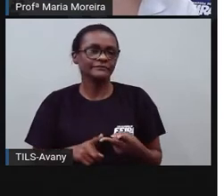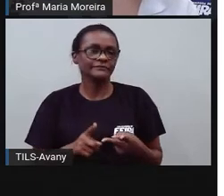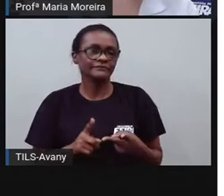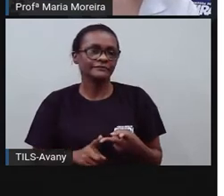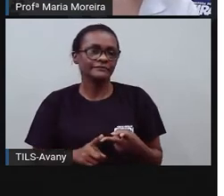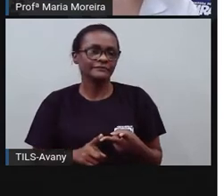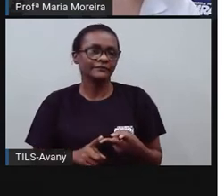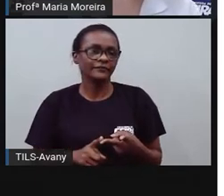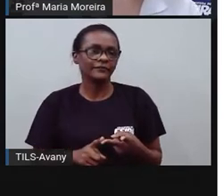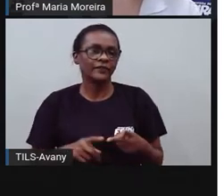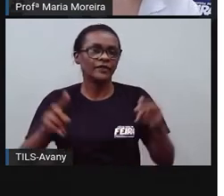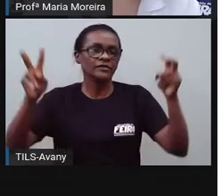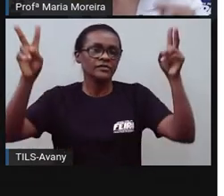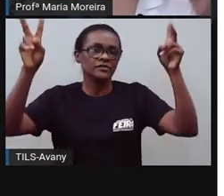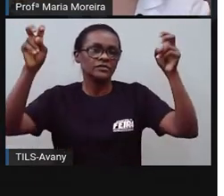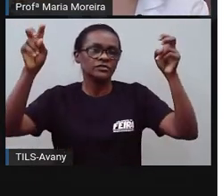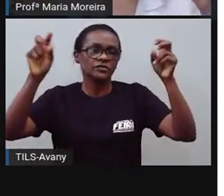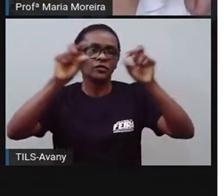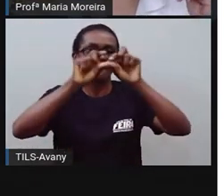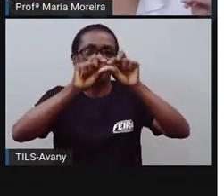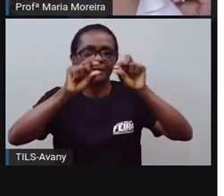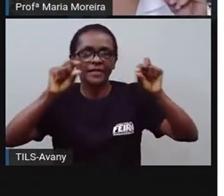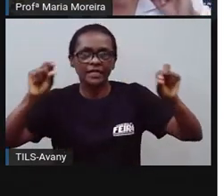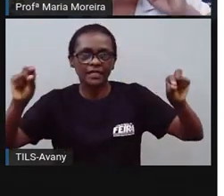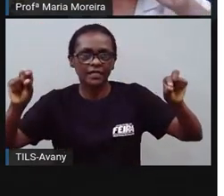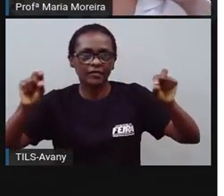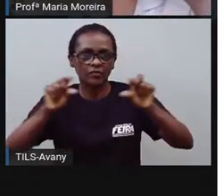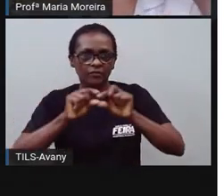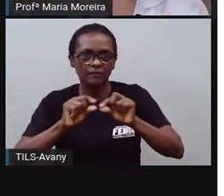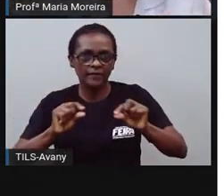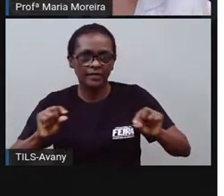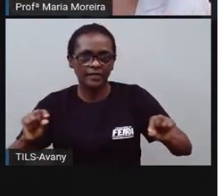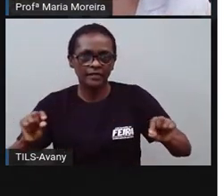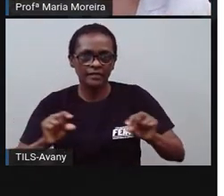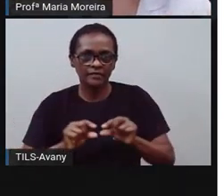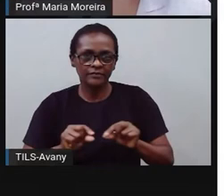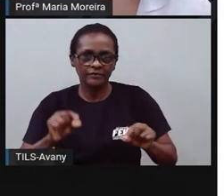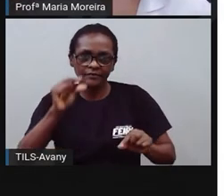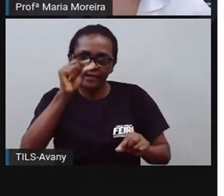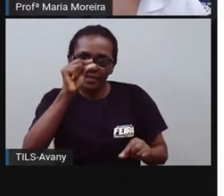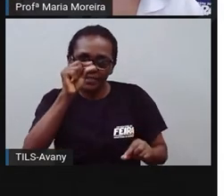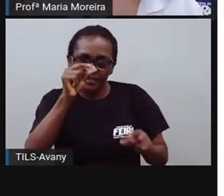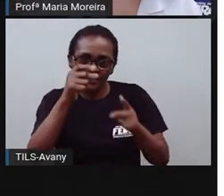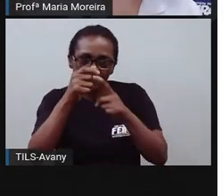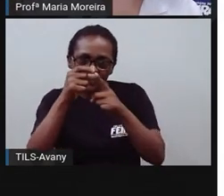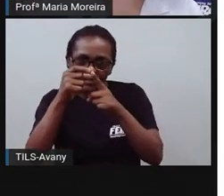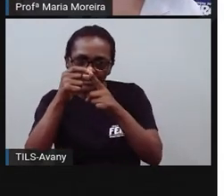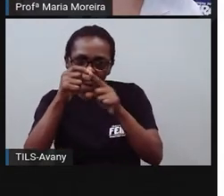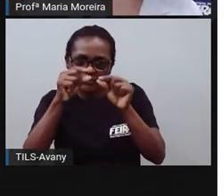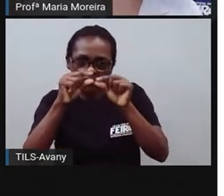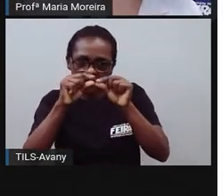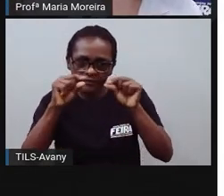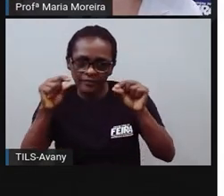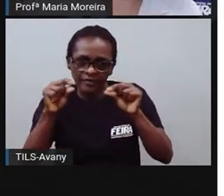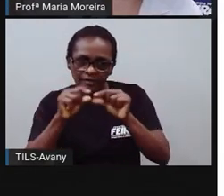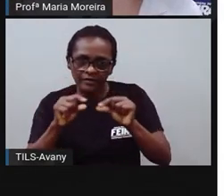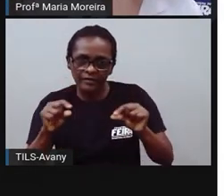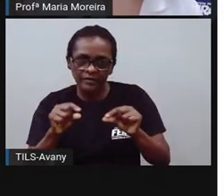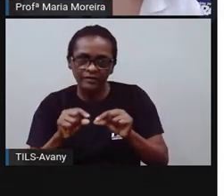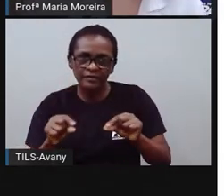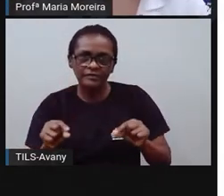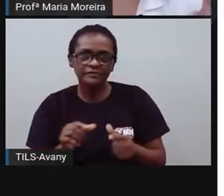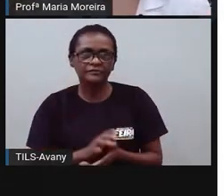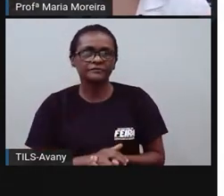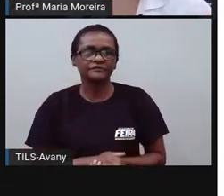Título auxiliar, que é o subtítulo. Ele fica abaixo, né, são letras menores e complementa o título principal.